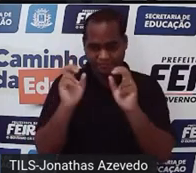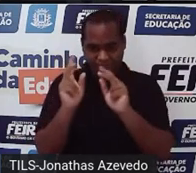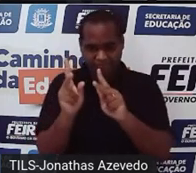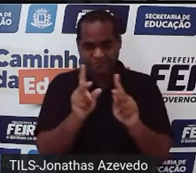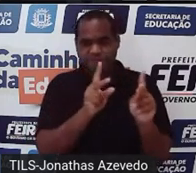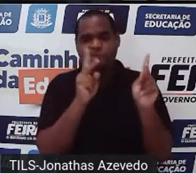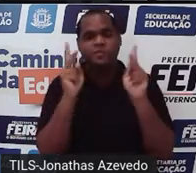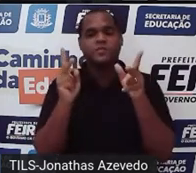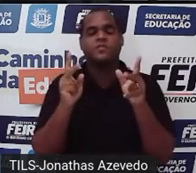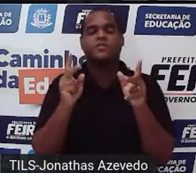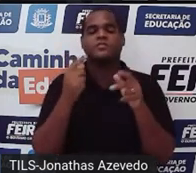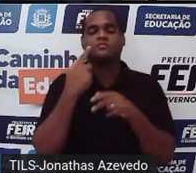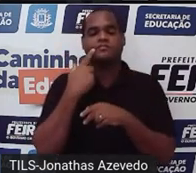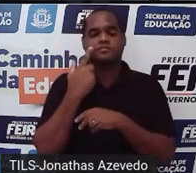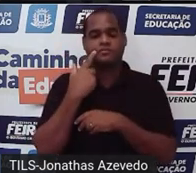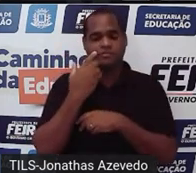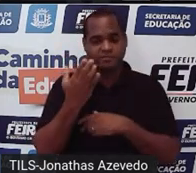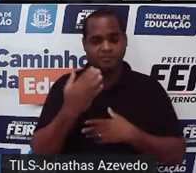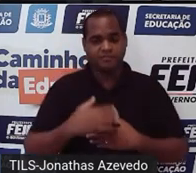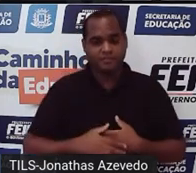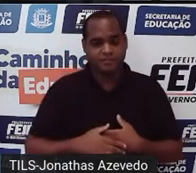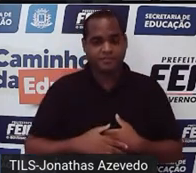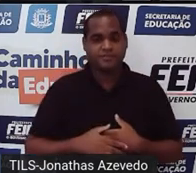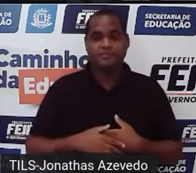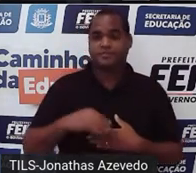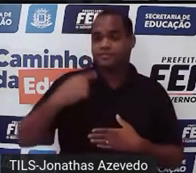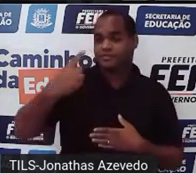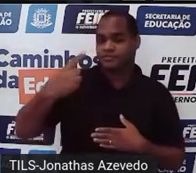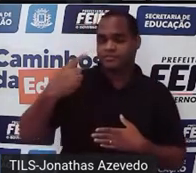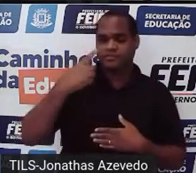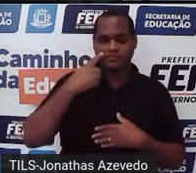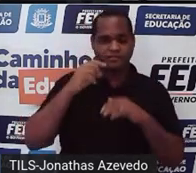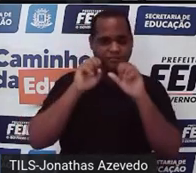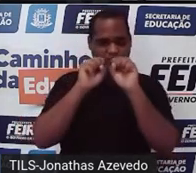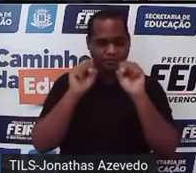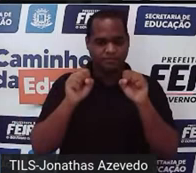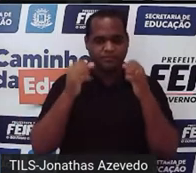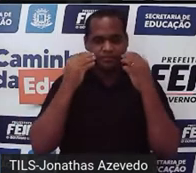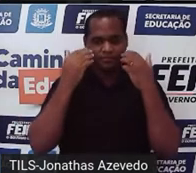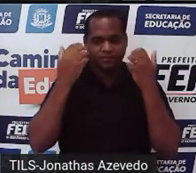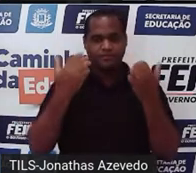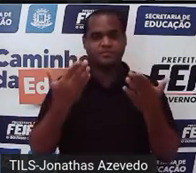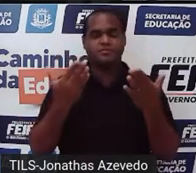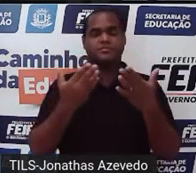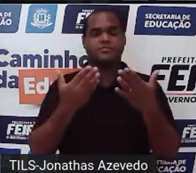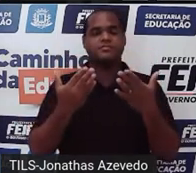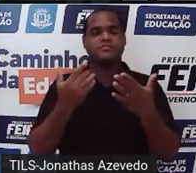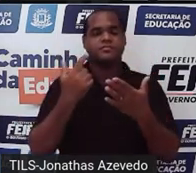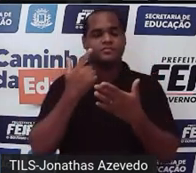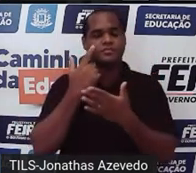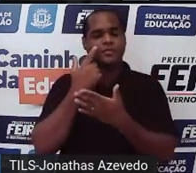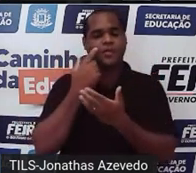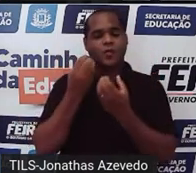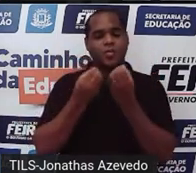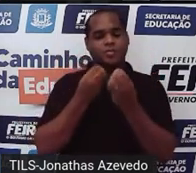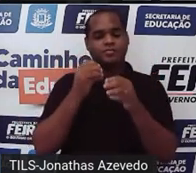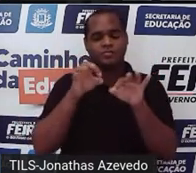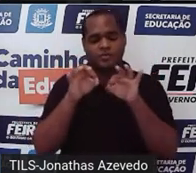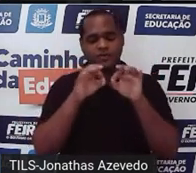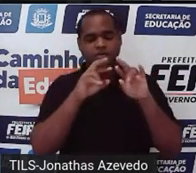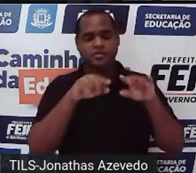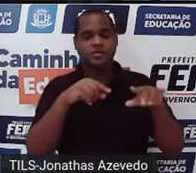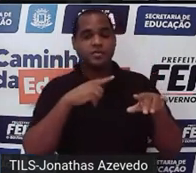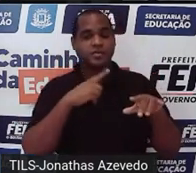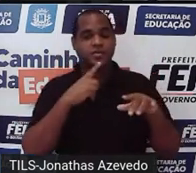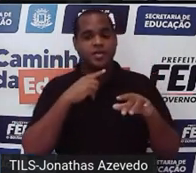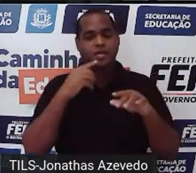Então vamos lá olha só o primeiro sistema de equação que vai aparecer aqui, a gente vai resolver ele usando